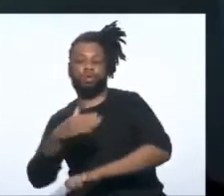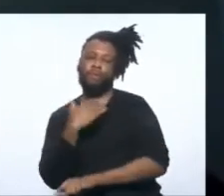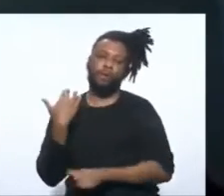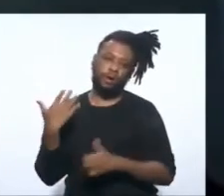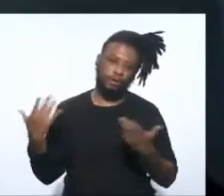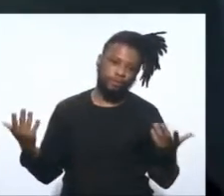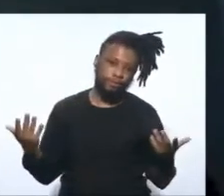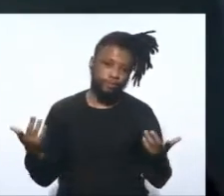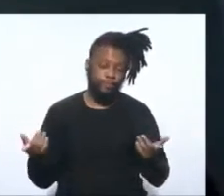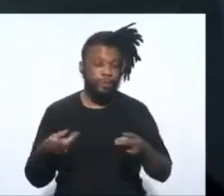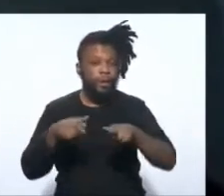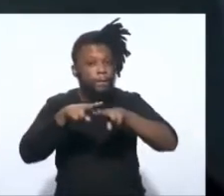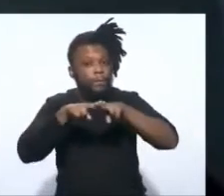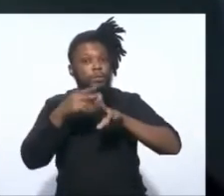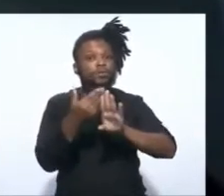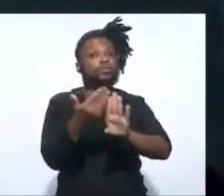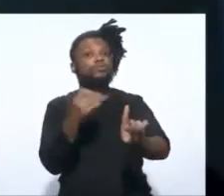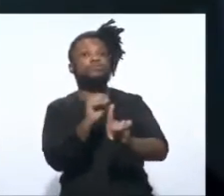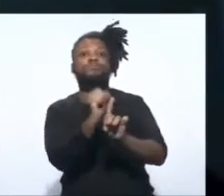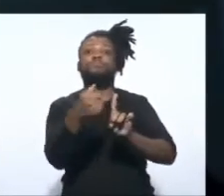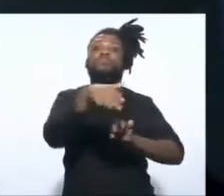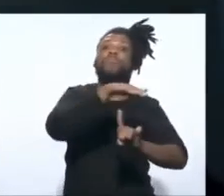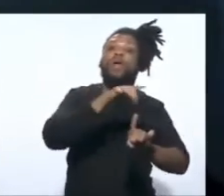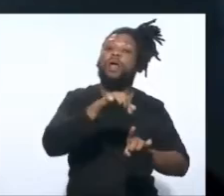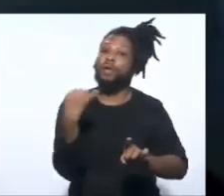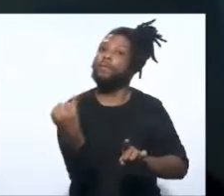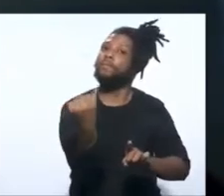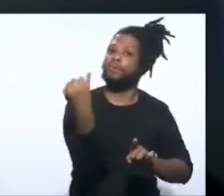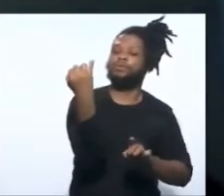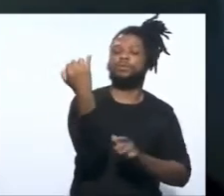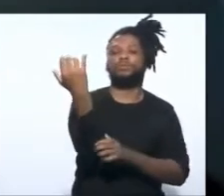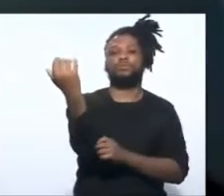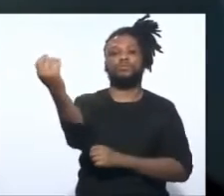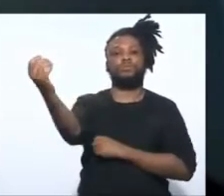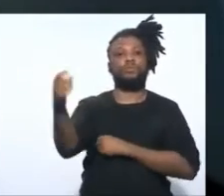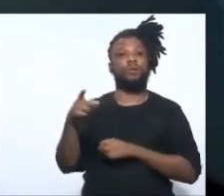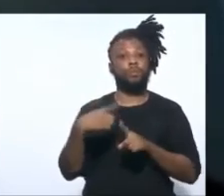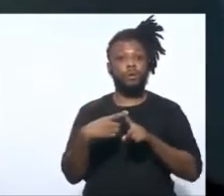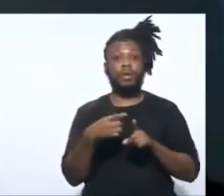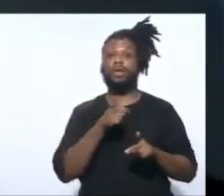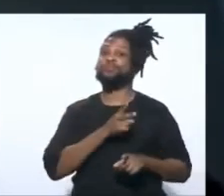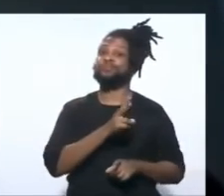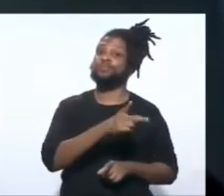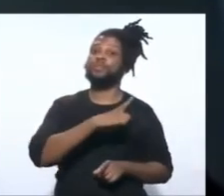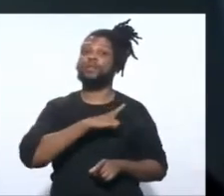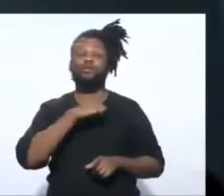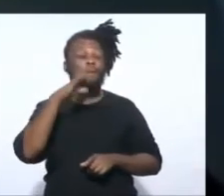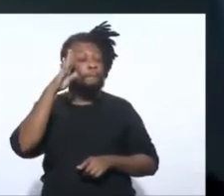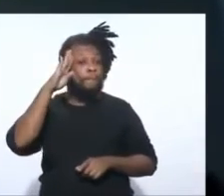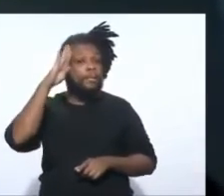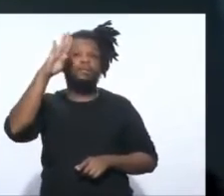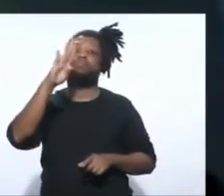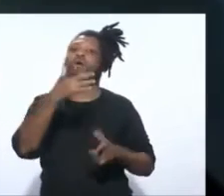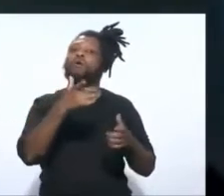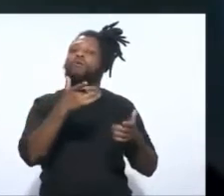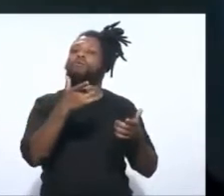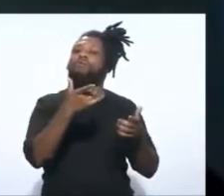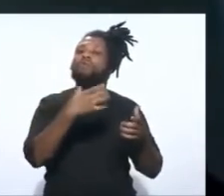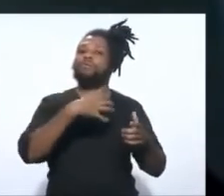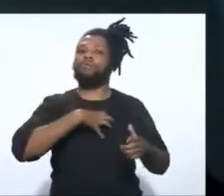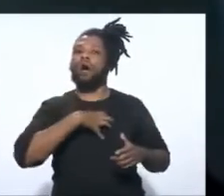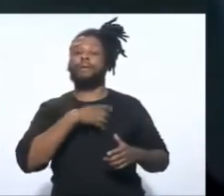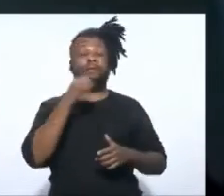É por isso que o isolamento social continua sendo importante, porque ele continua sendo a principal forma de se evitar a